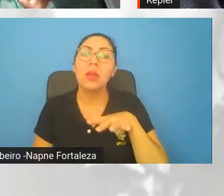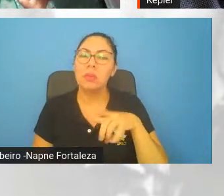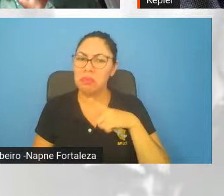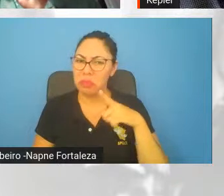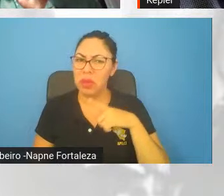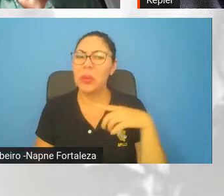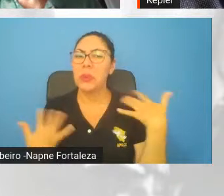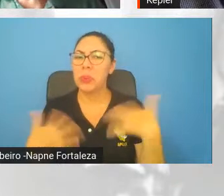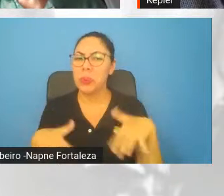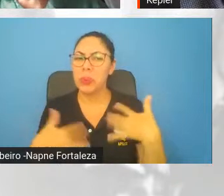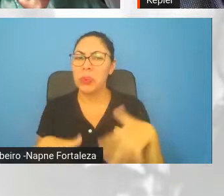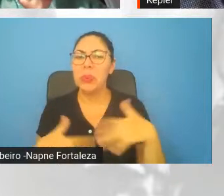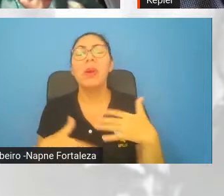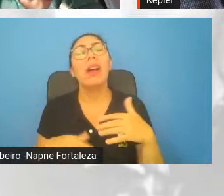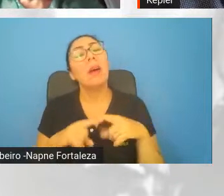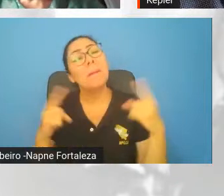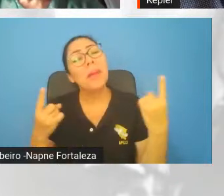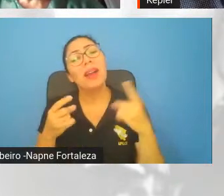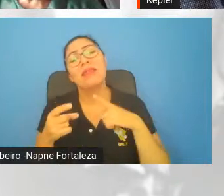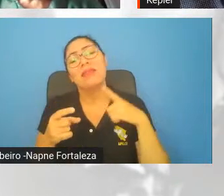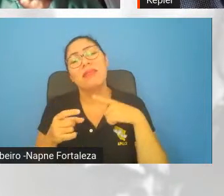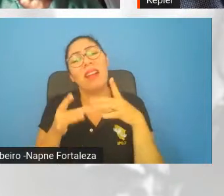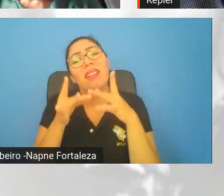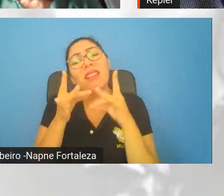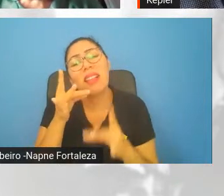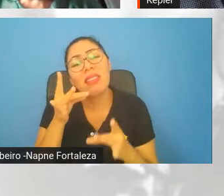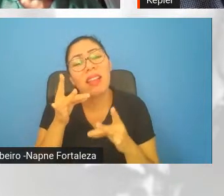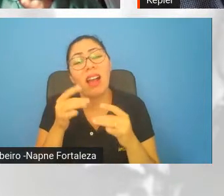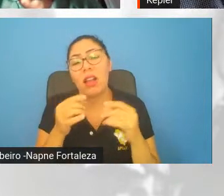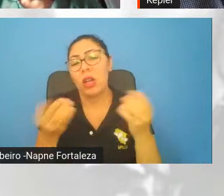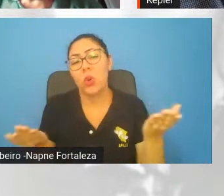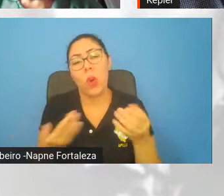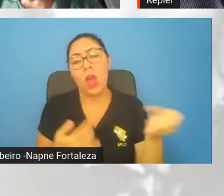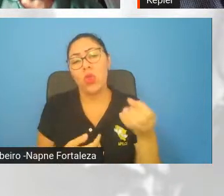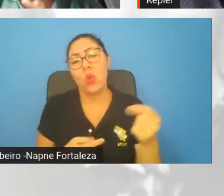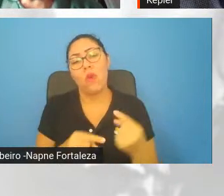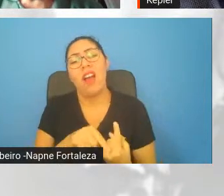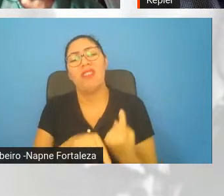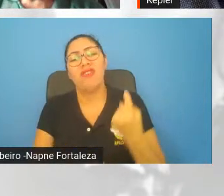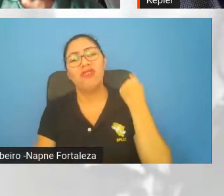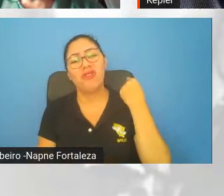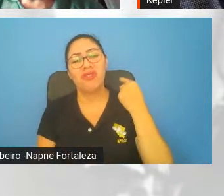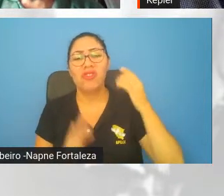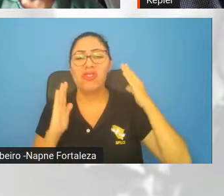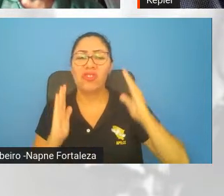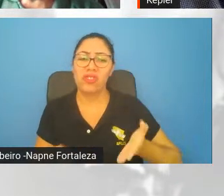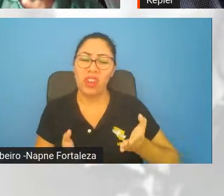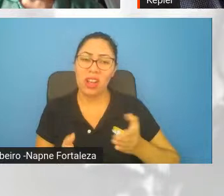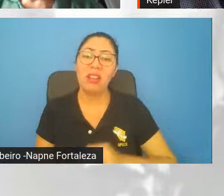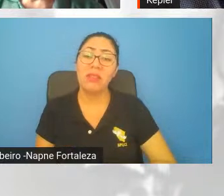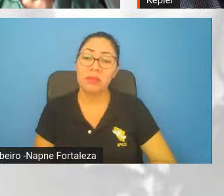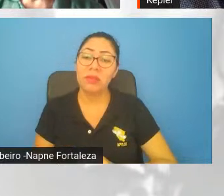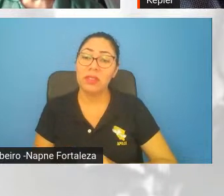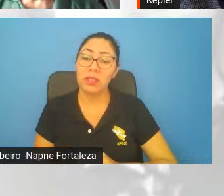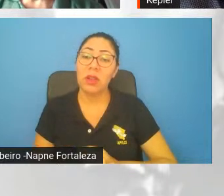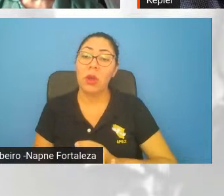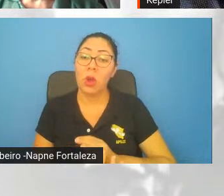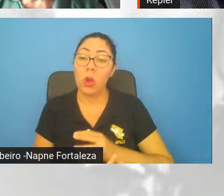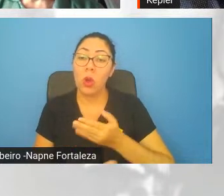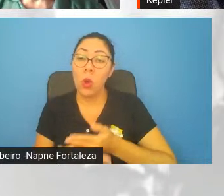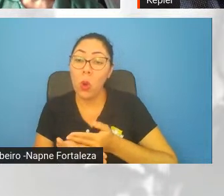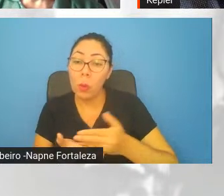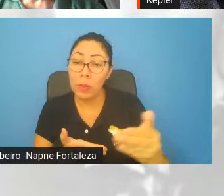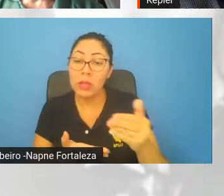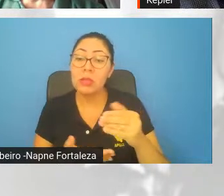questões que são questões antigas, não são questões novas, mas são questões que desde que apareceram não foram respondidas